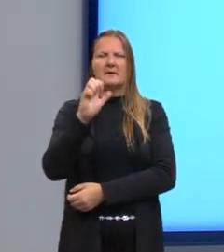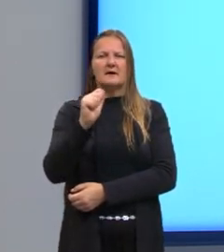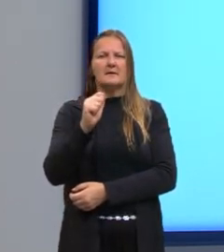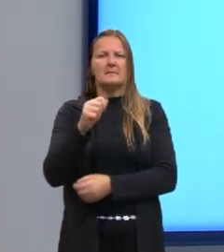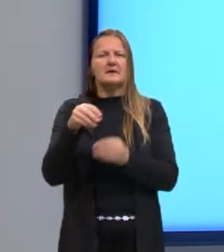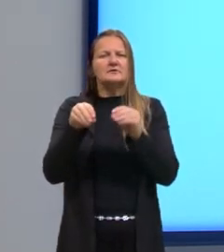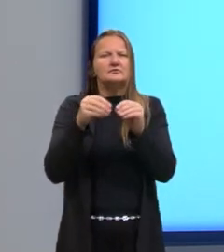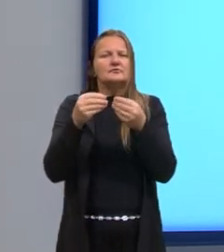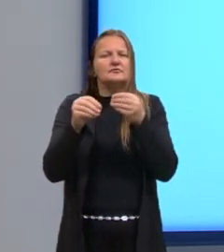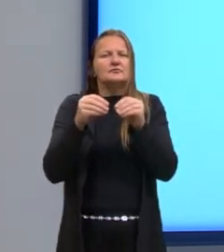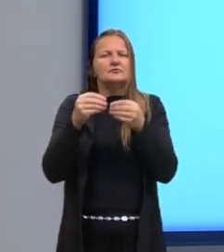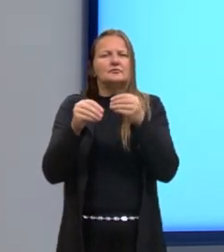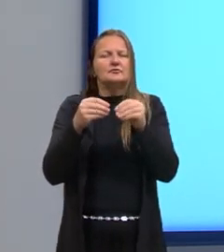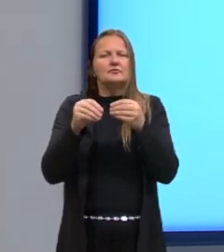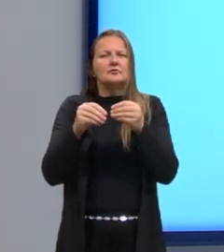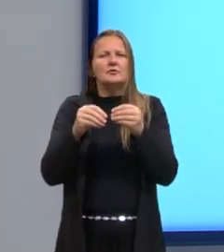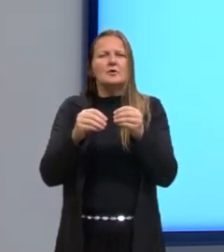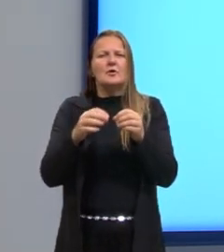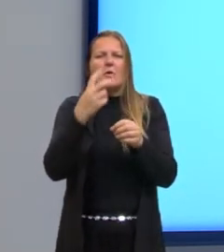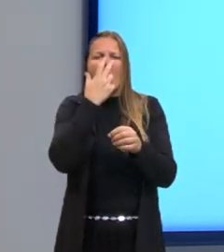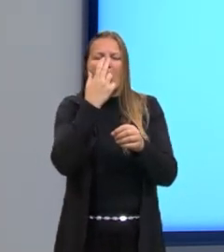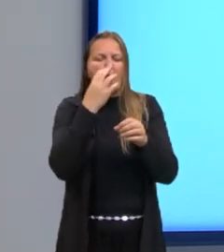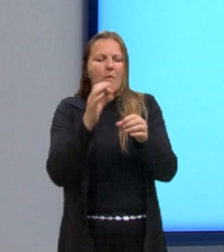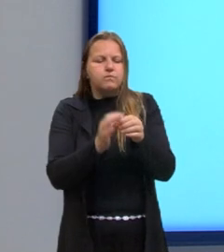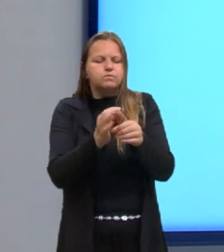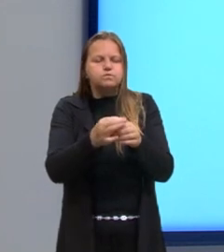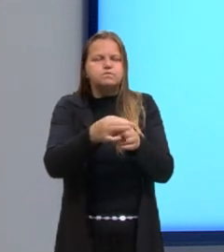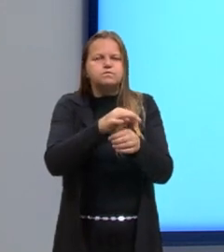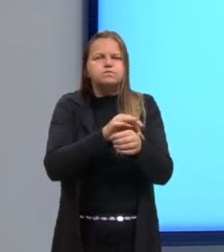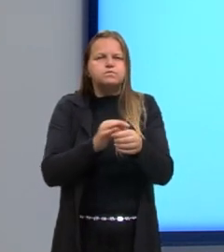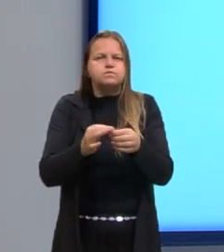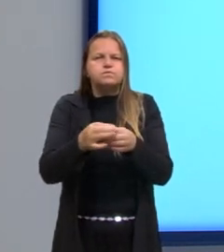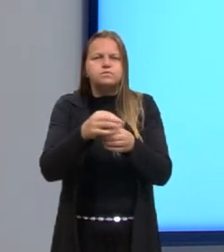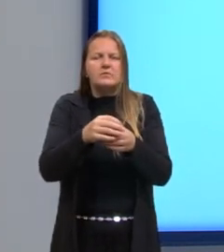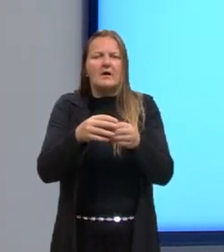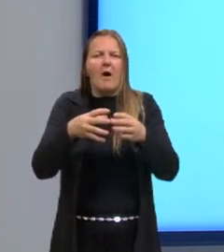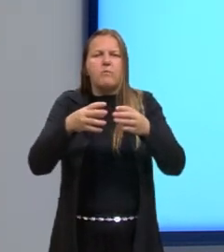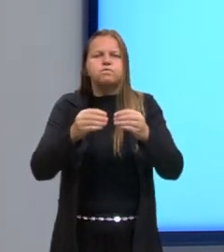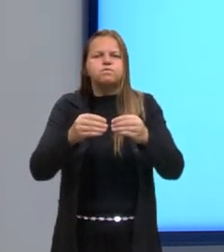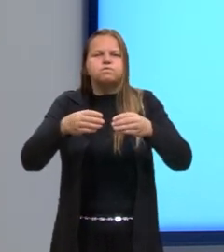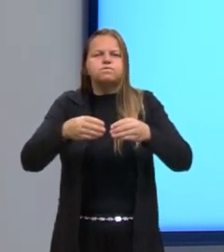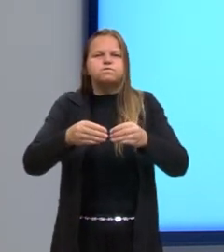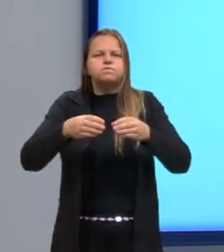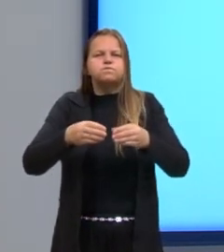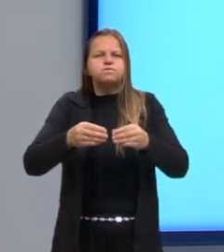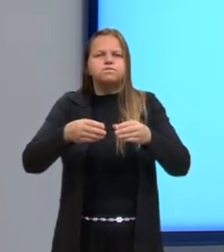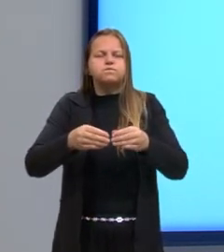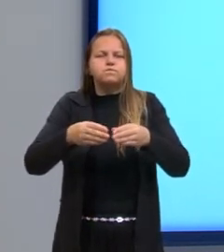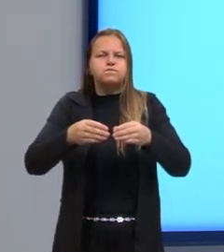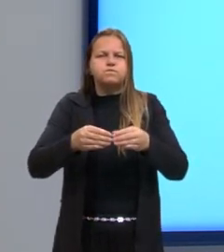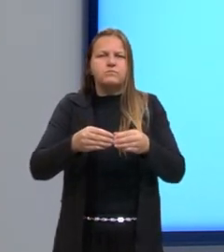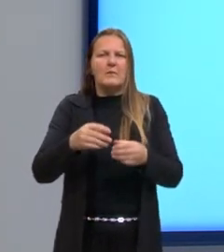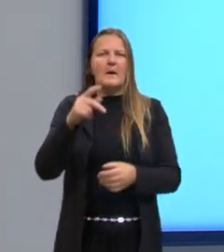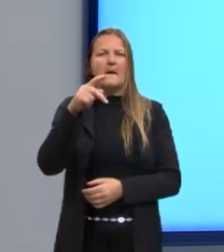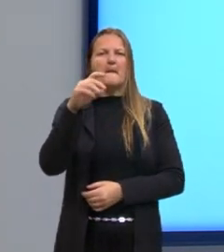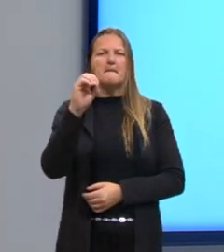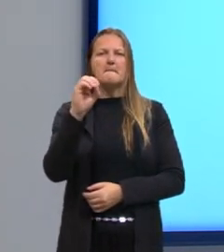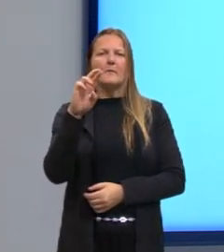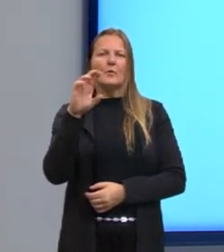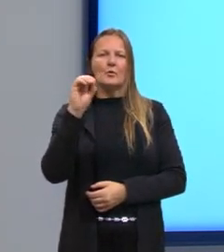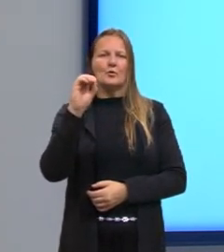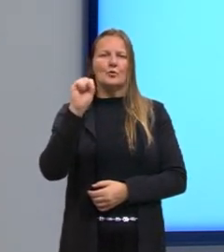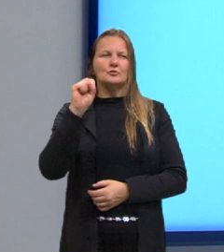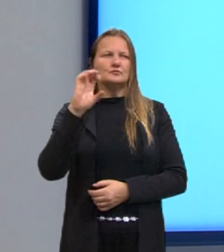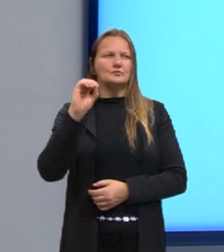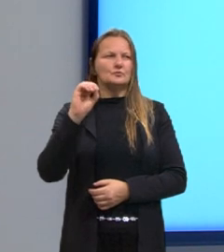né? Ele também é poroso e tudo que é poroso não é muito resistente, né? Quanto maior a porosidade, menor a resistência. Então,